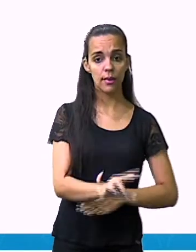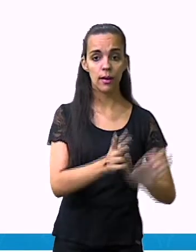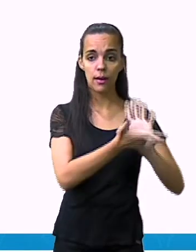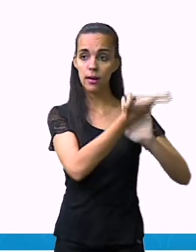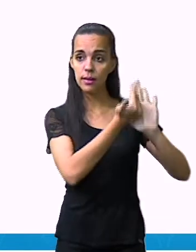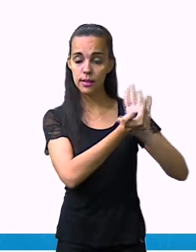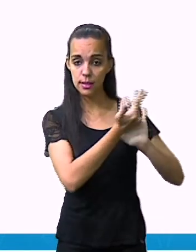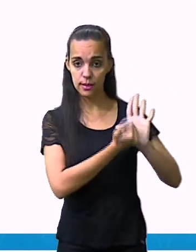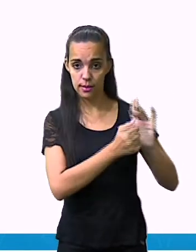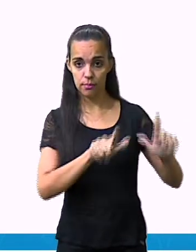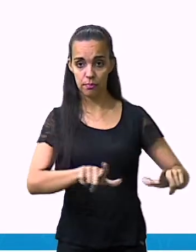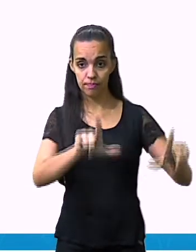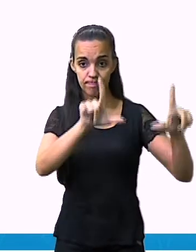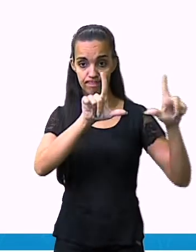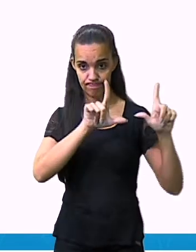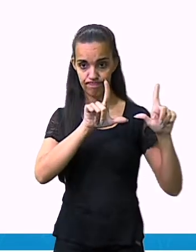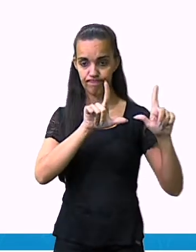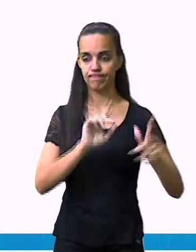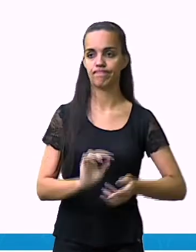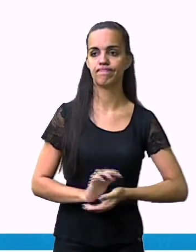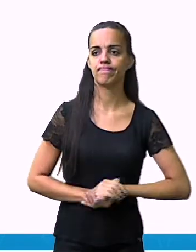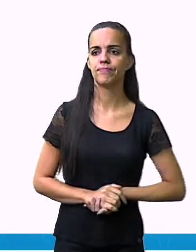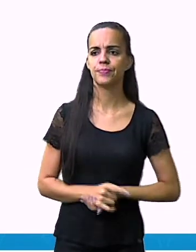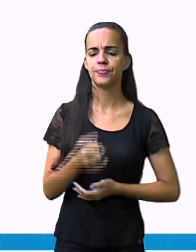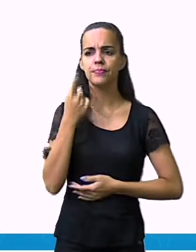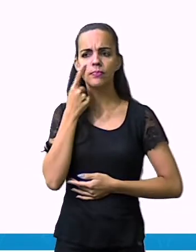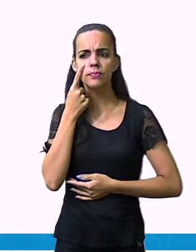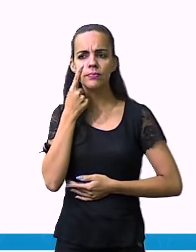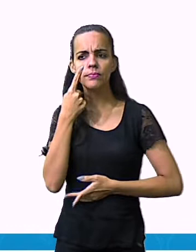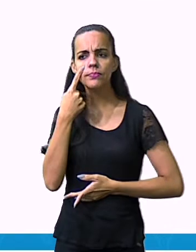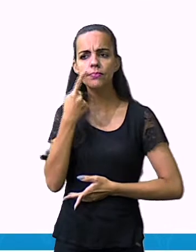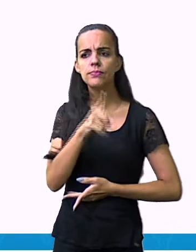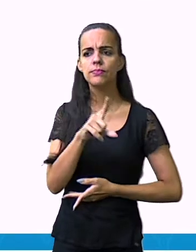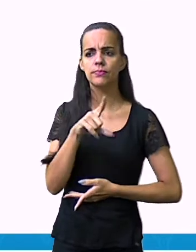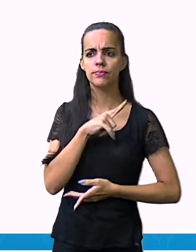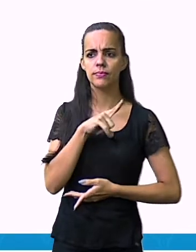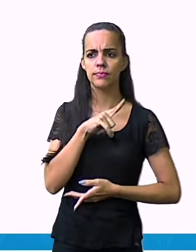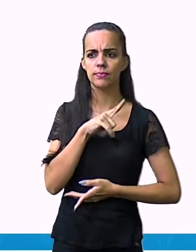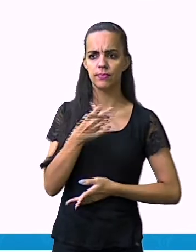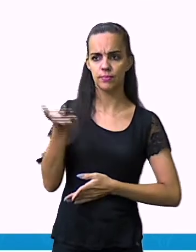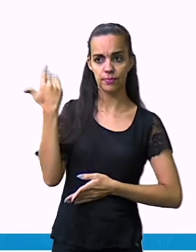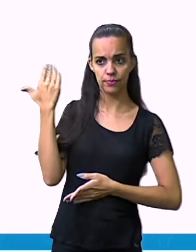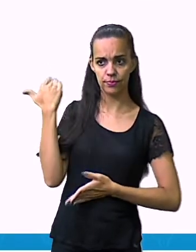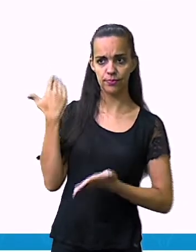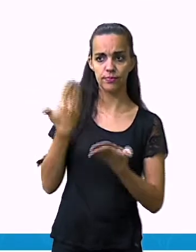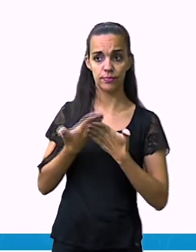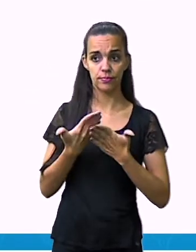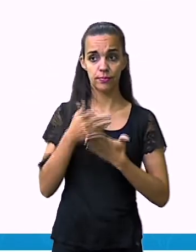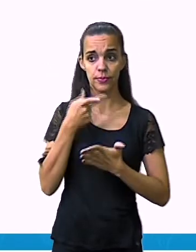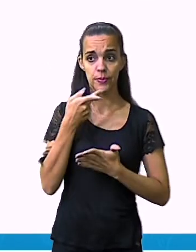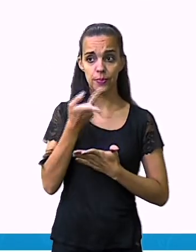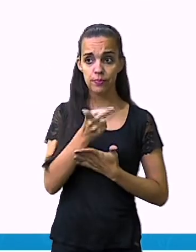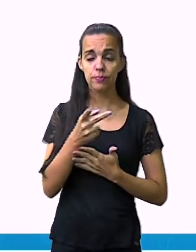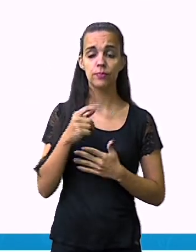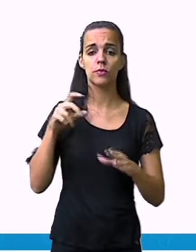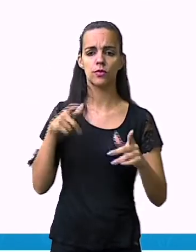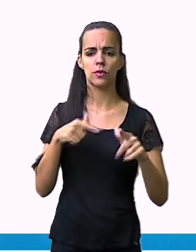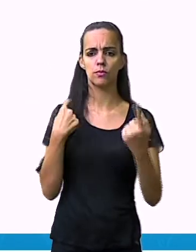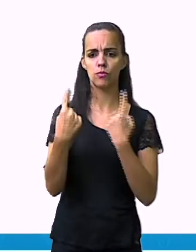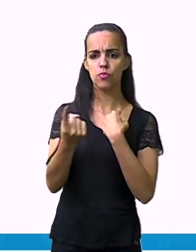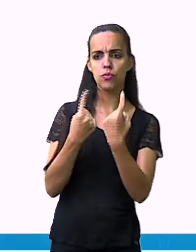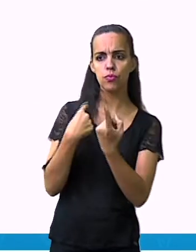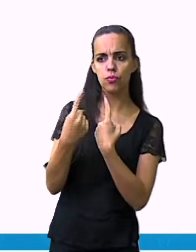atenção, tá? Nós vimos aí, né, na aula onde nós falamos de trânsito,